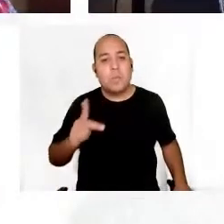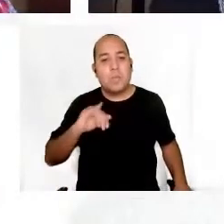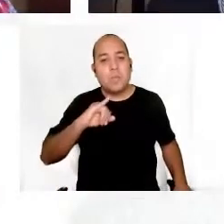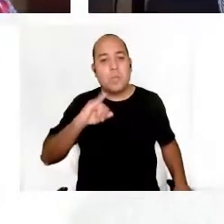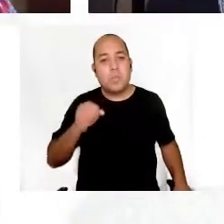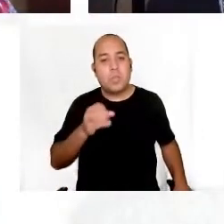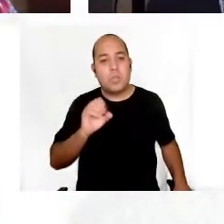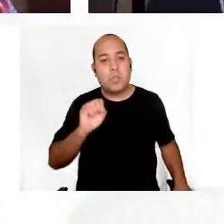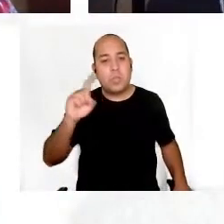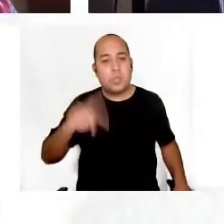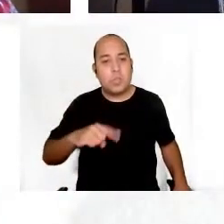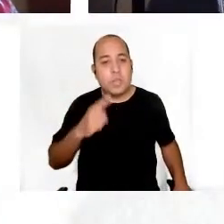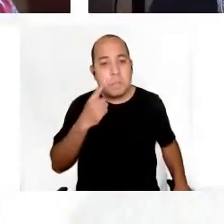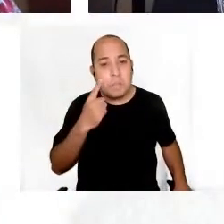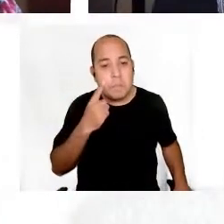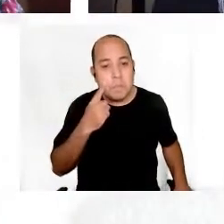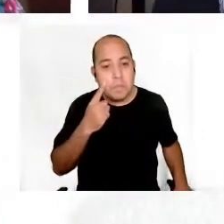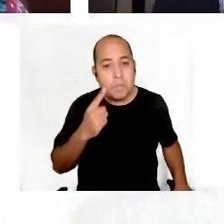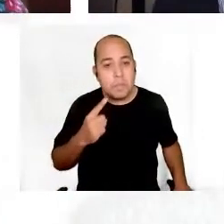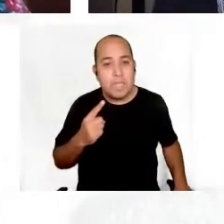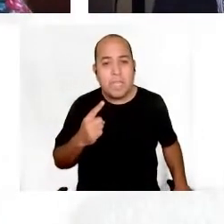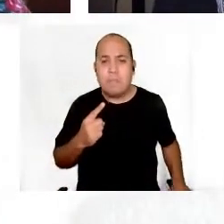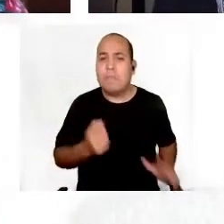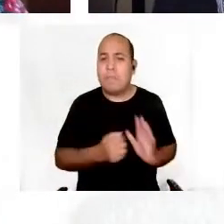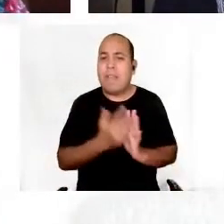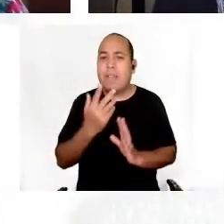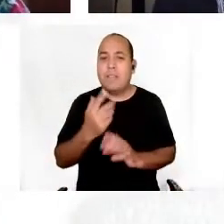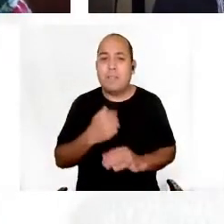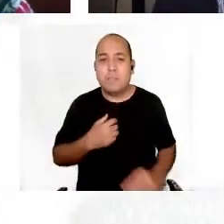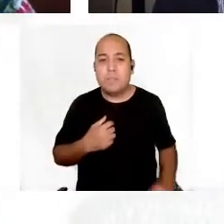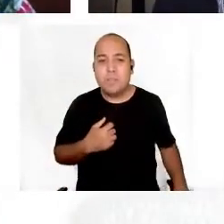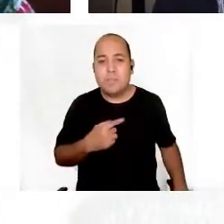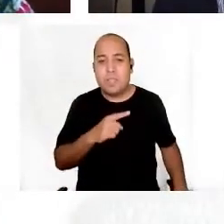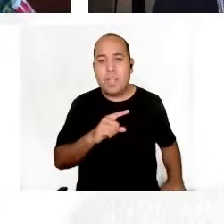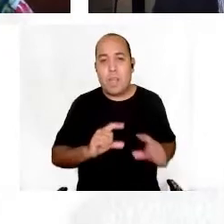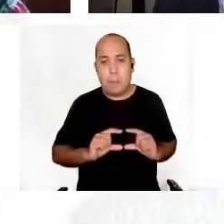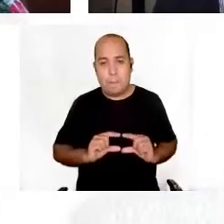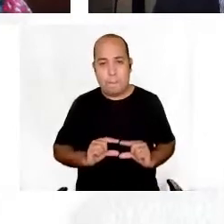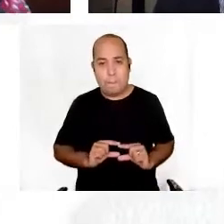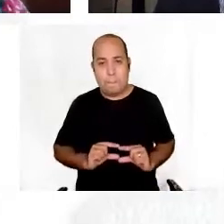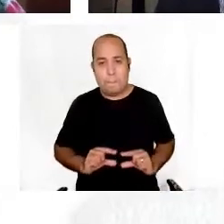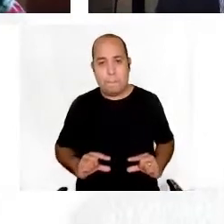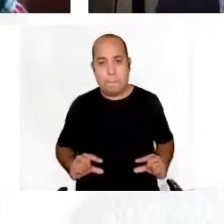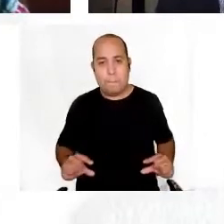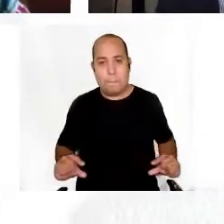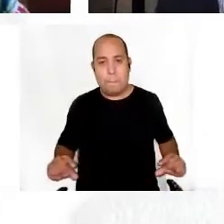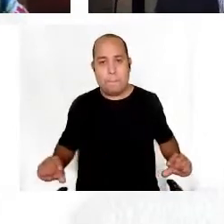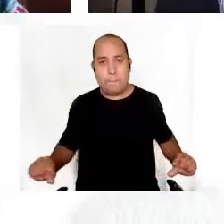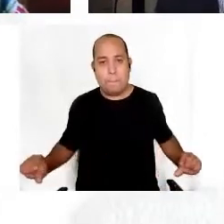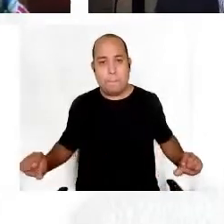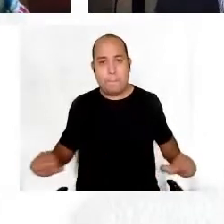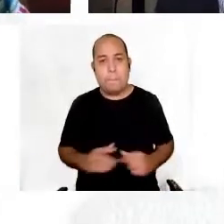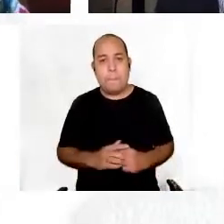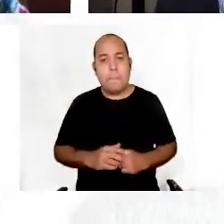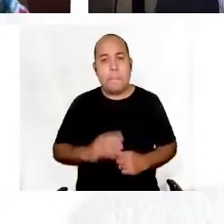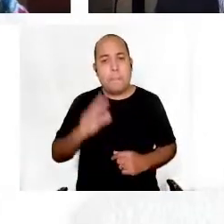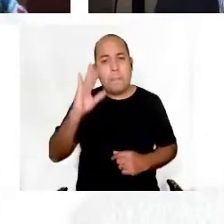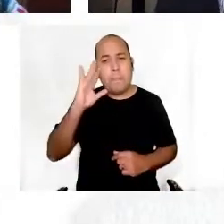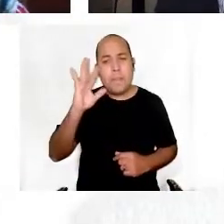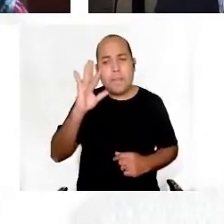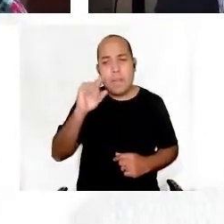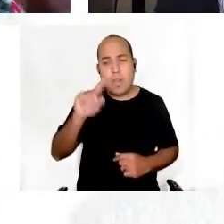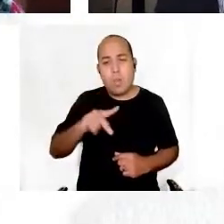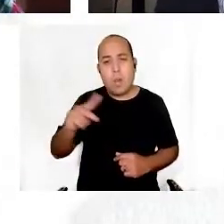achar a pergunta dele, que ele já fez mais de uma. pensando em aproveitar mais a experiência de educadores, né? Dos nossos